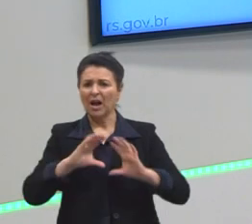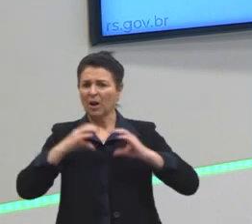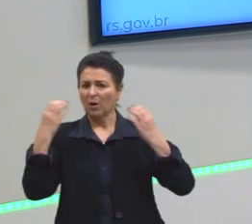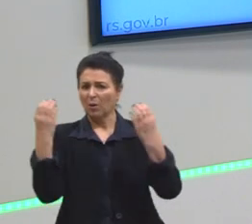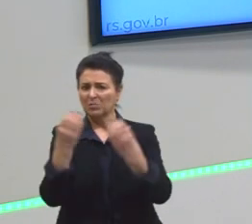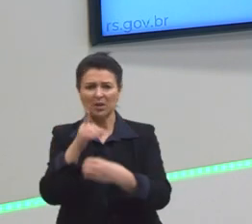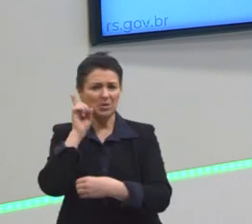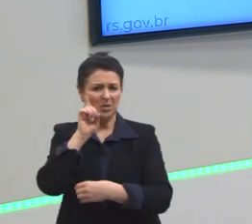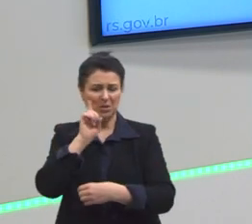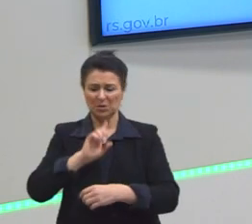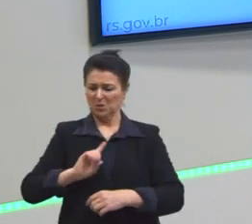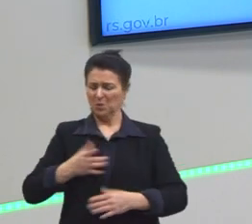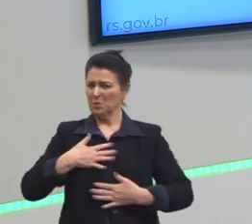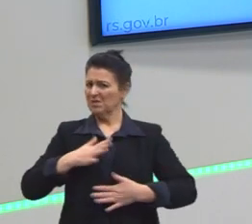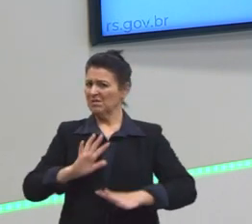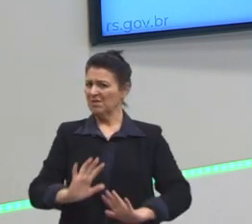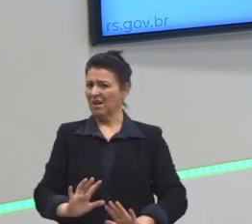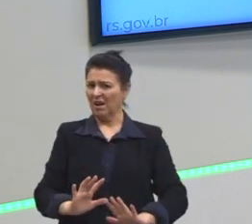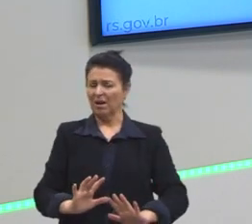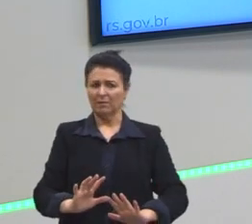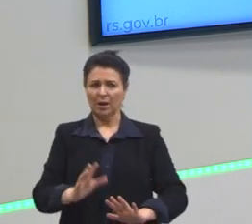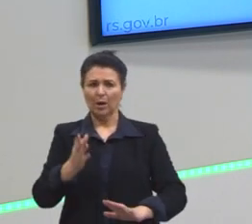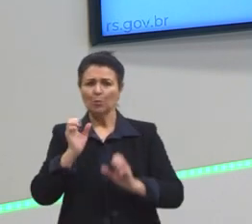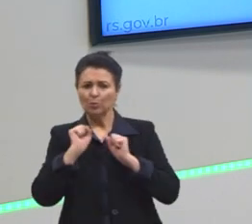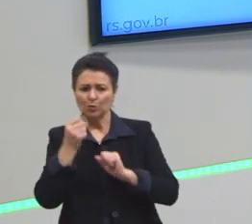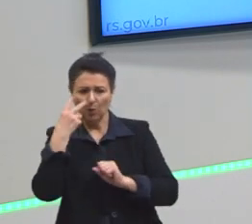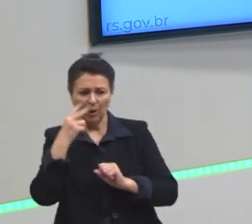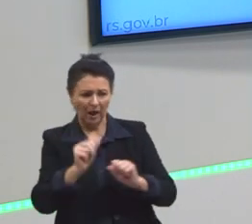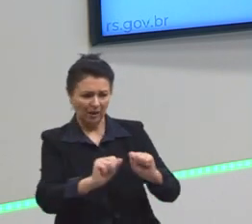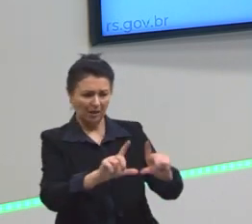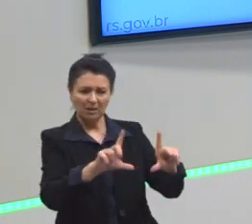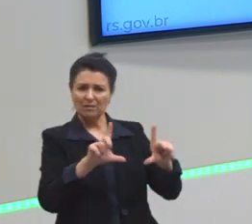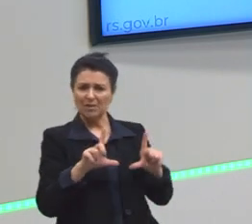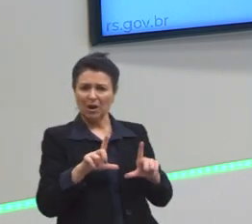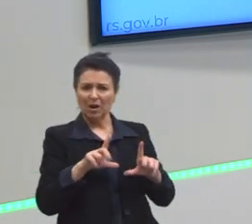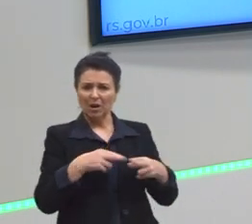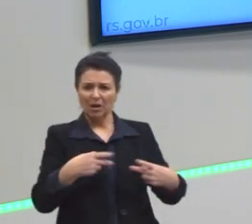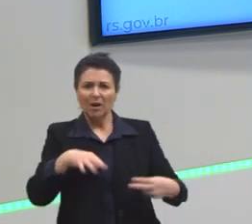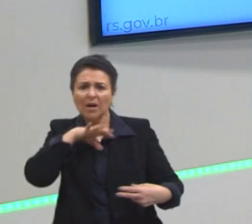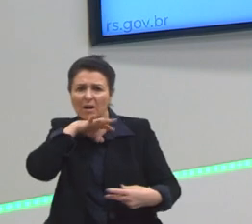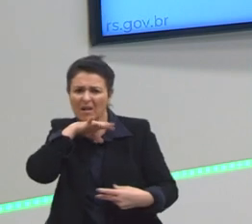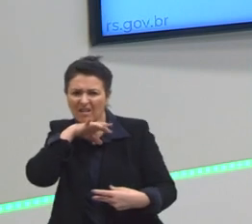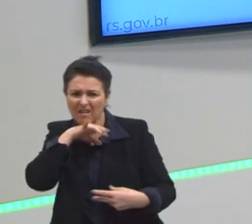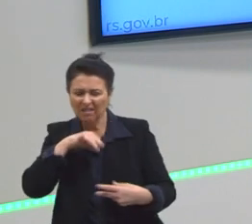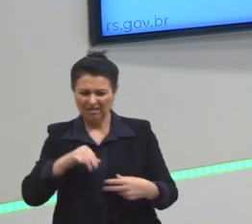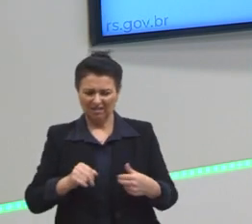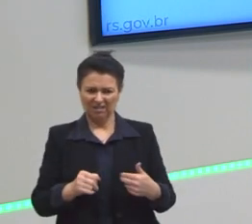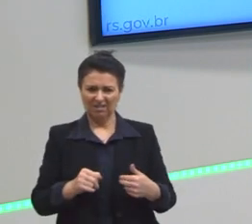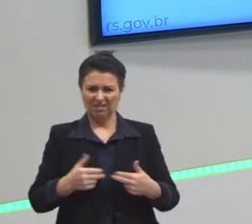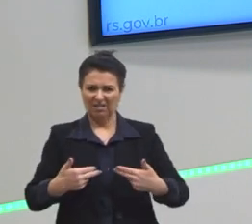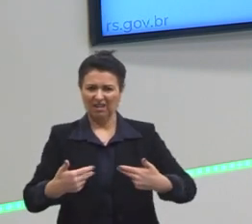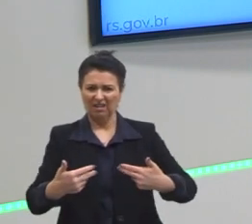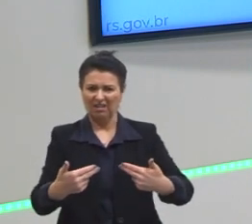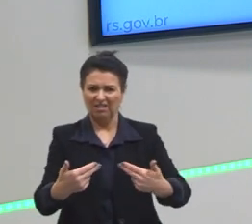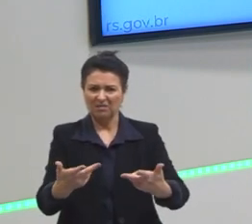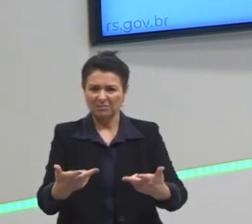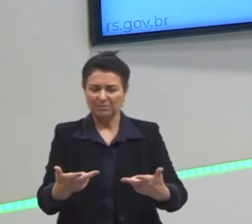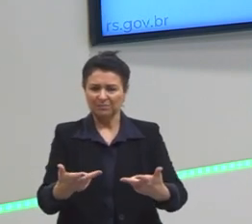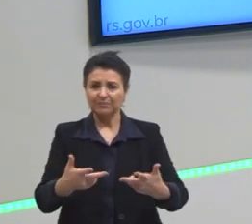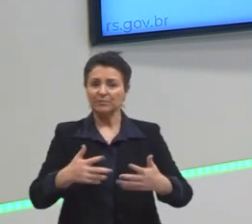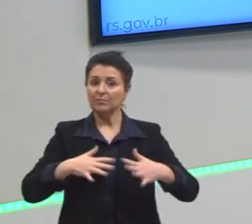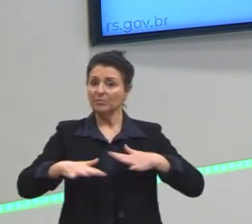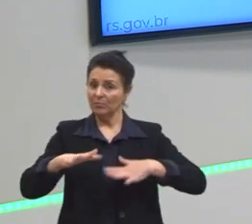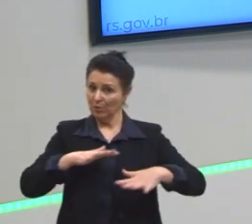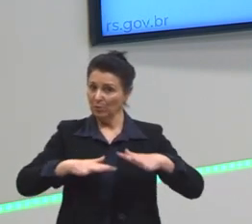televisionada, e as pessoas podem ver de casa os horrores da guerra. E aí, portanto, começa todo esse movimento de